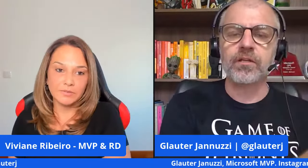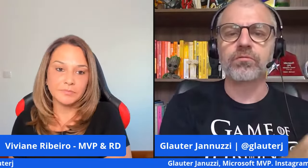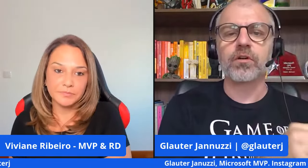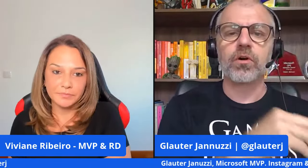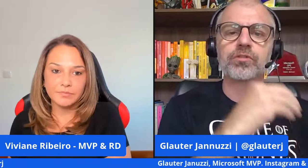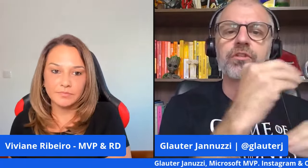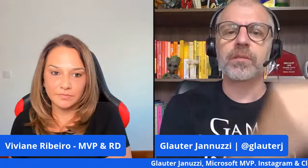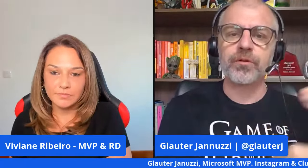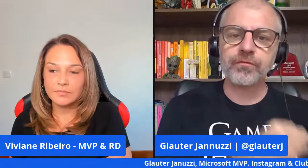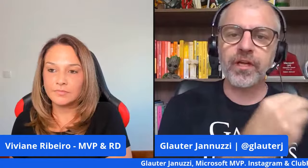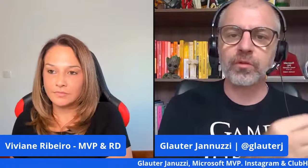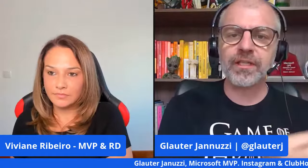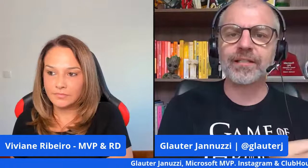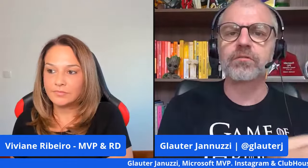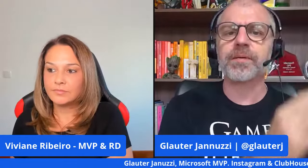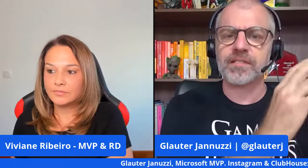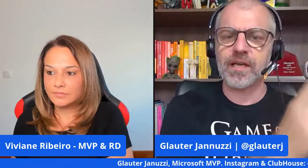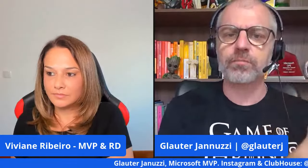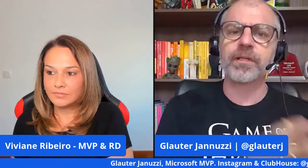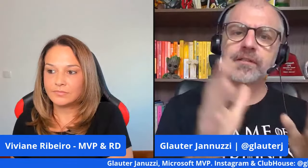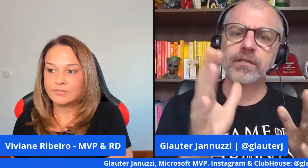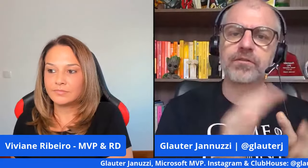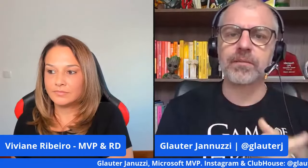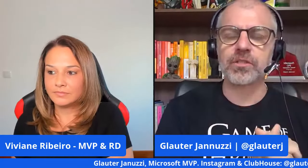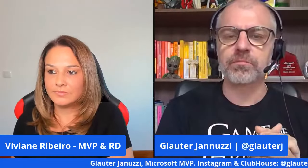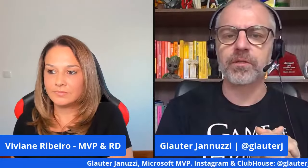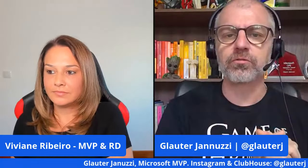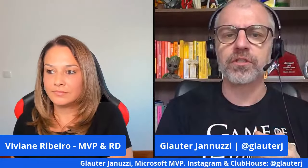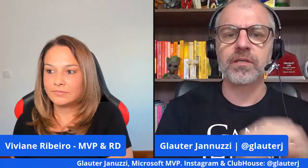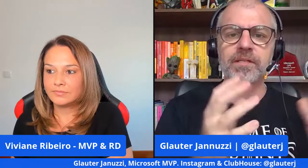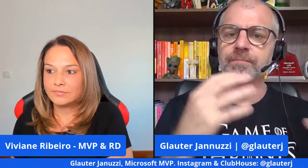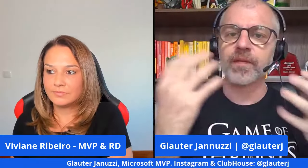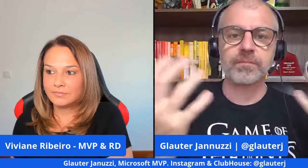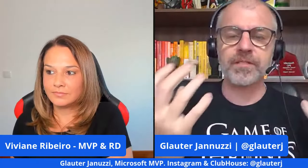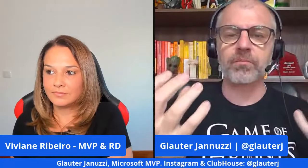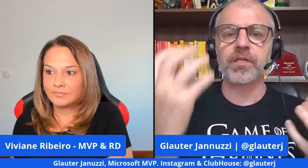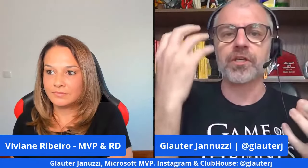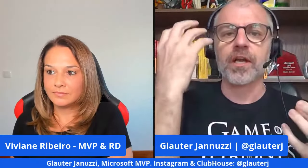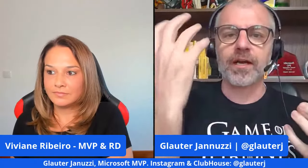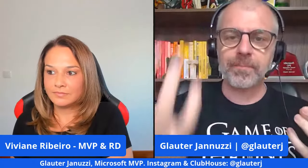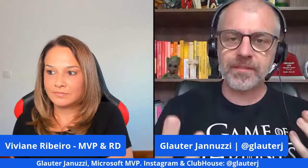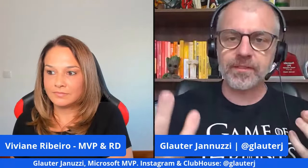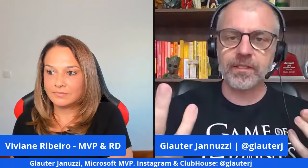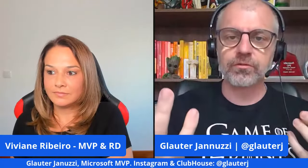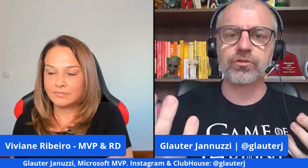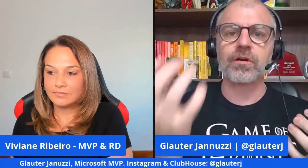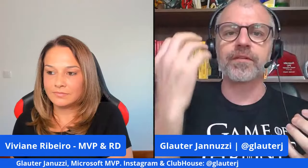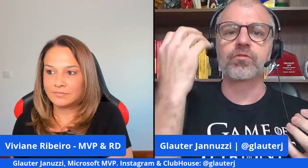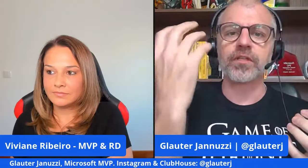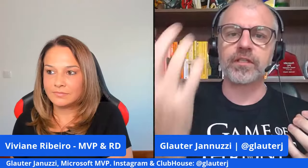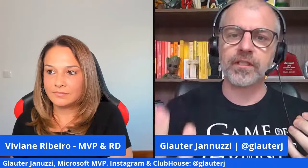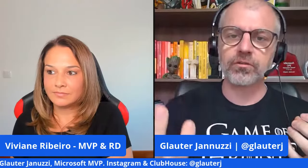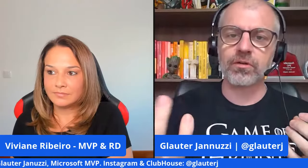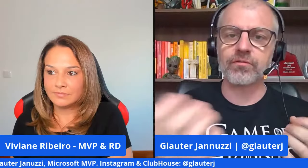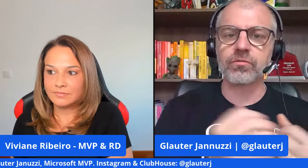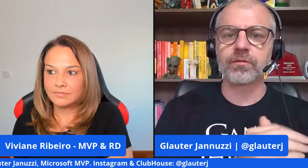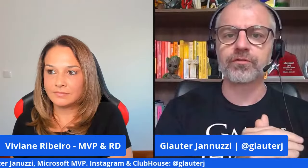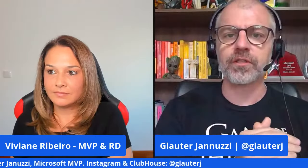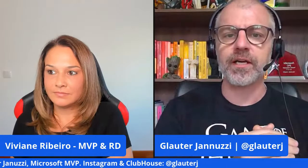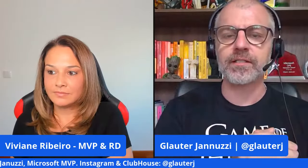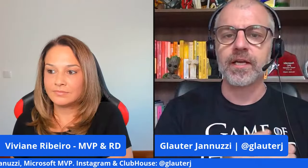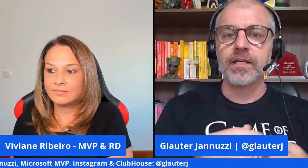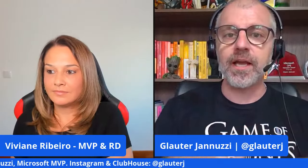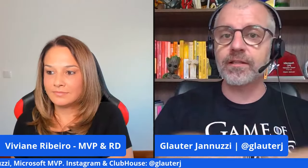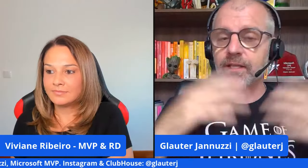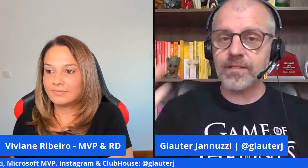ideia e um negócio que depois foi remodelada no passado pra entrar no esquema de mentoria mas especialmente capacitando jovens conectando jovens com